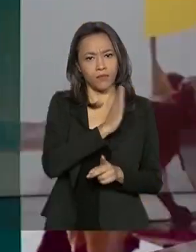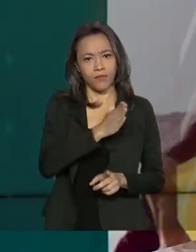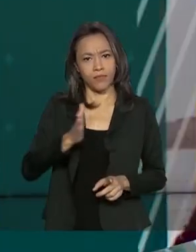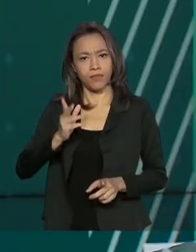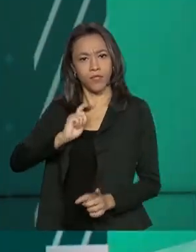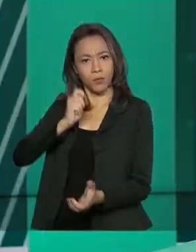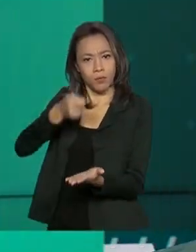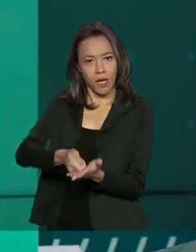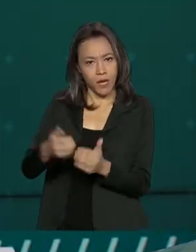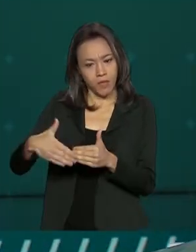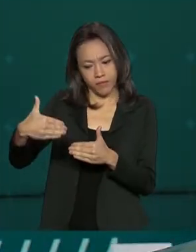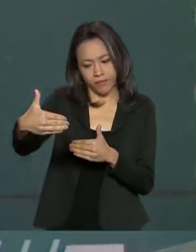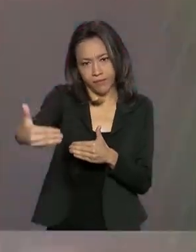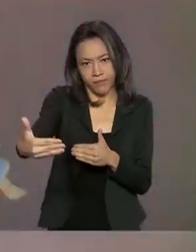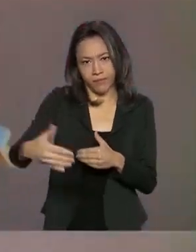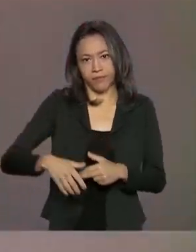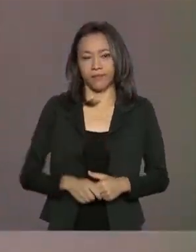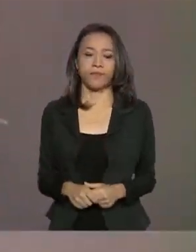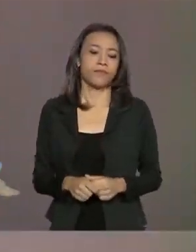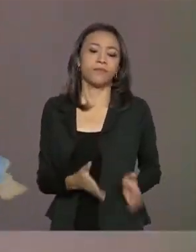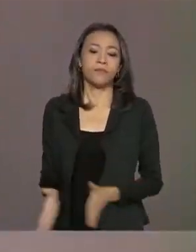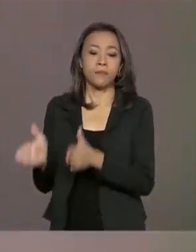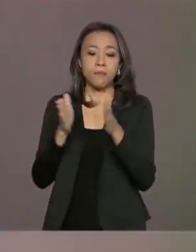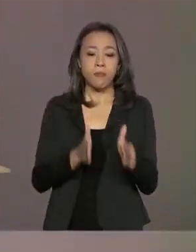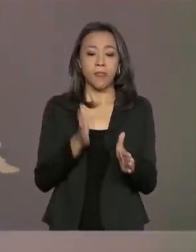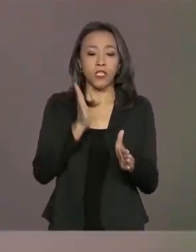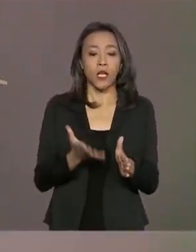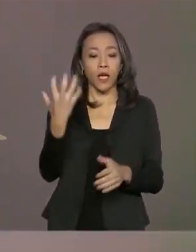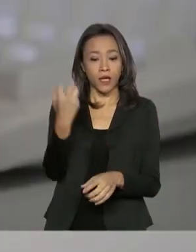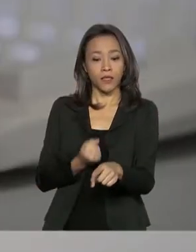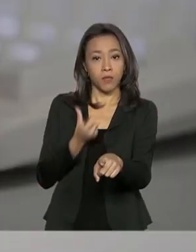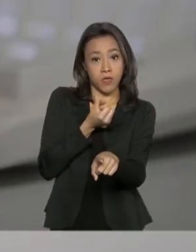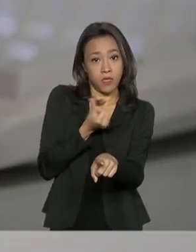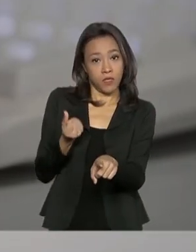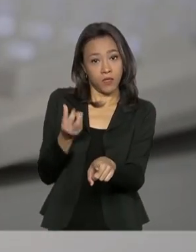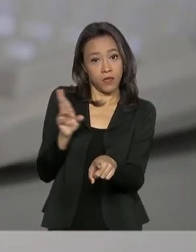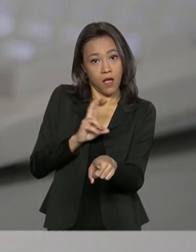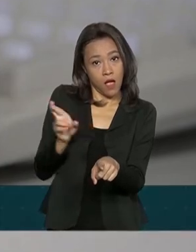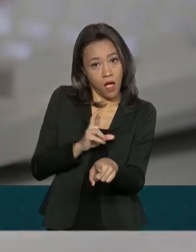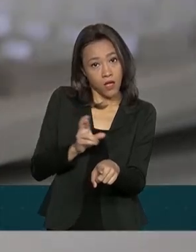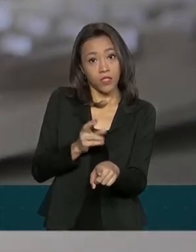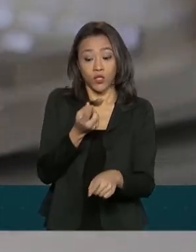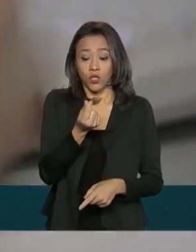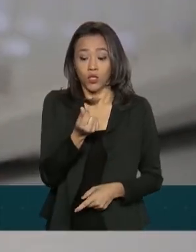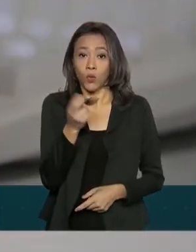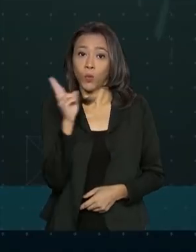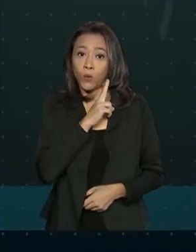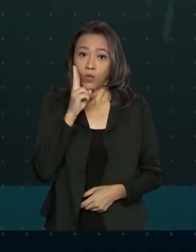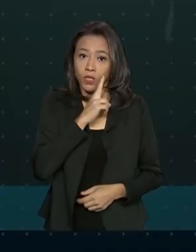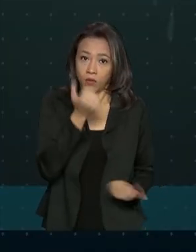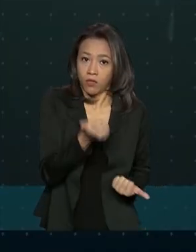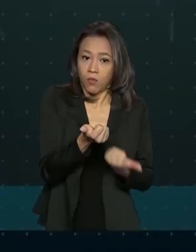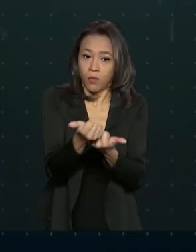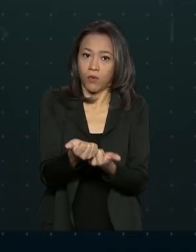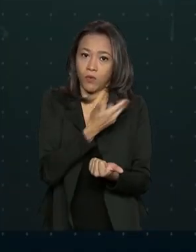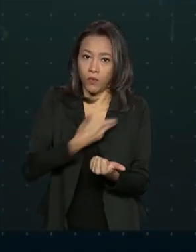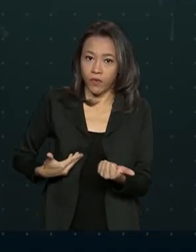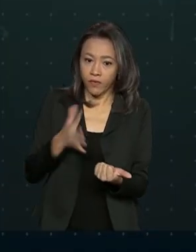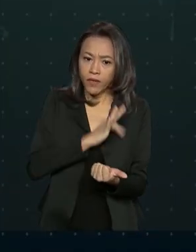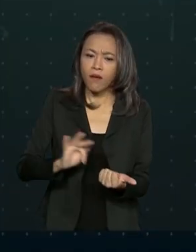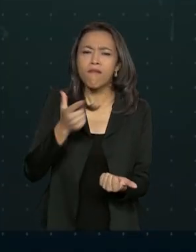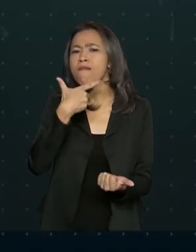os próximos dias. Já receberam os 600 reais do auxílio emergencial do governo federal? Os